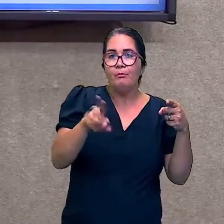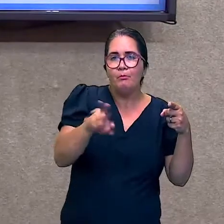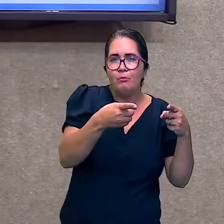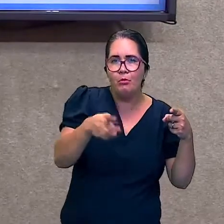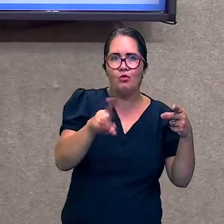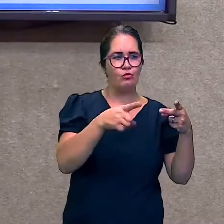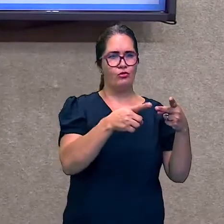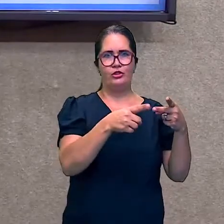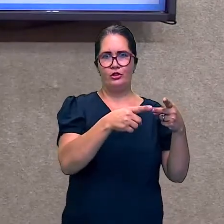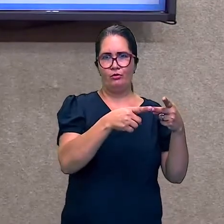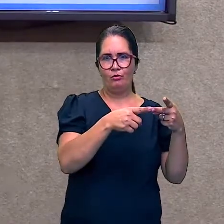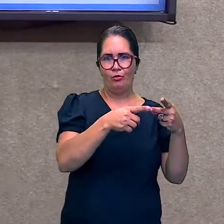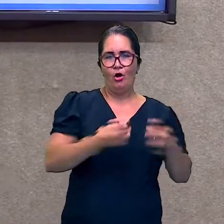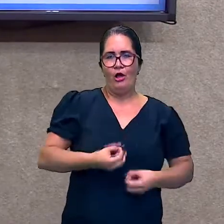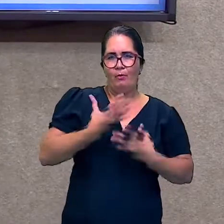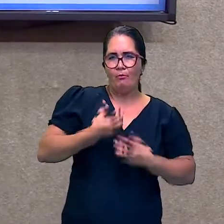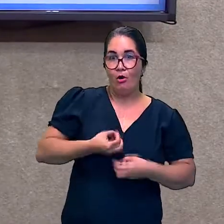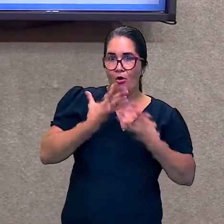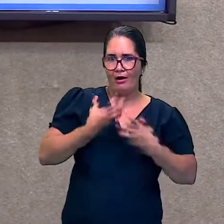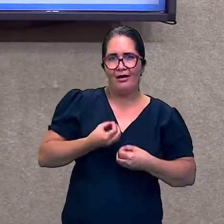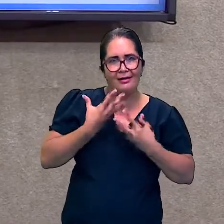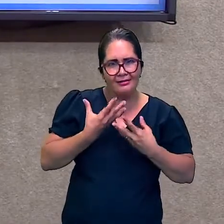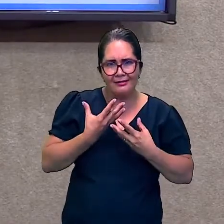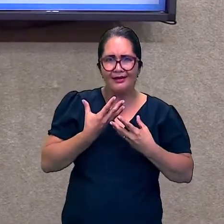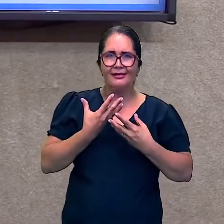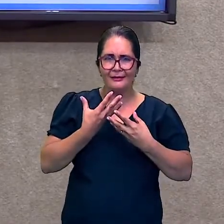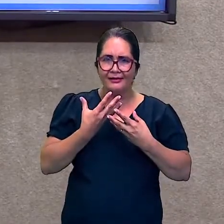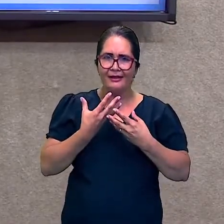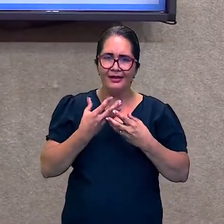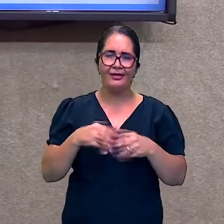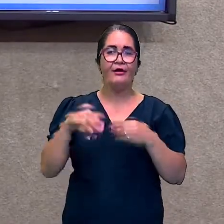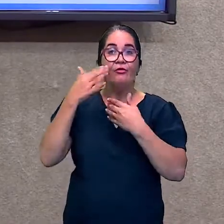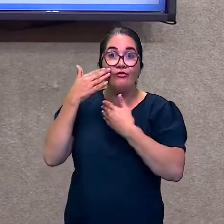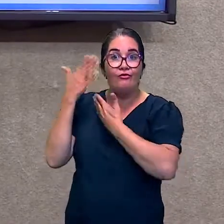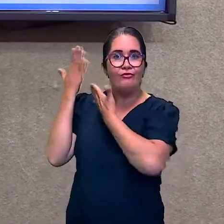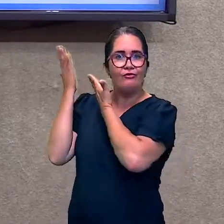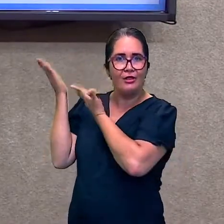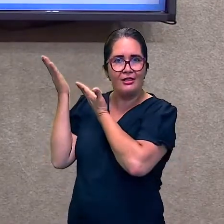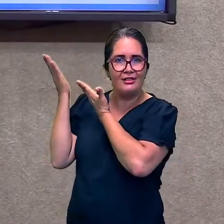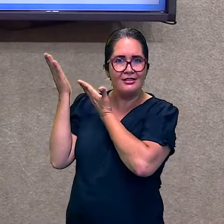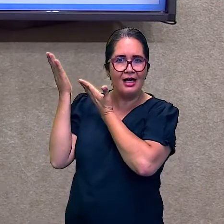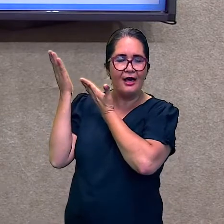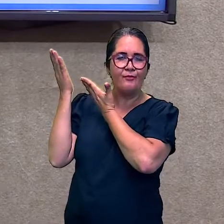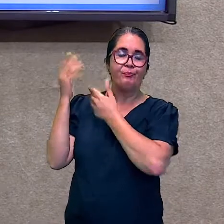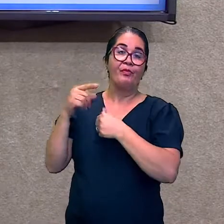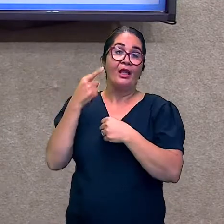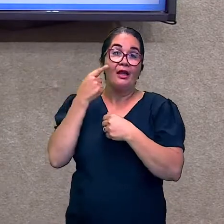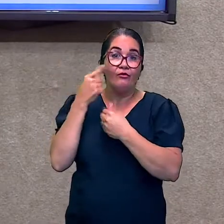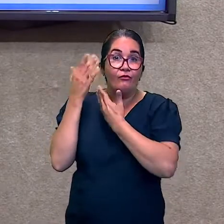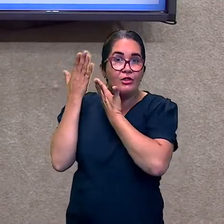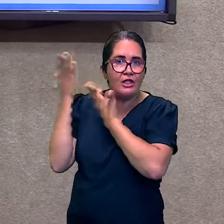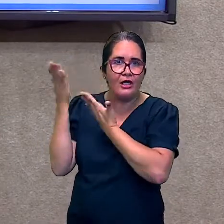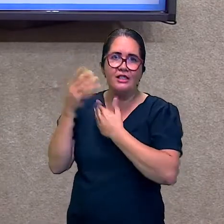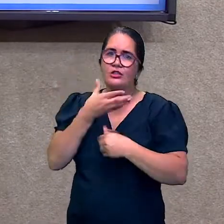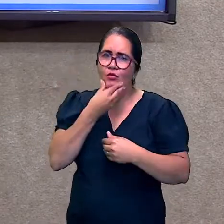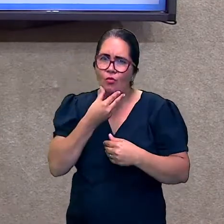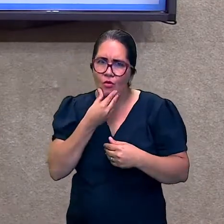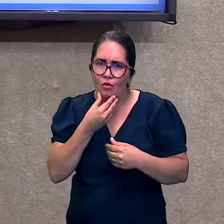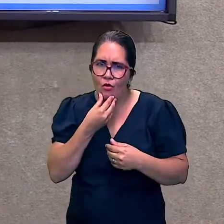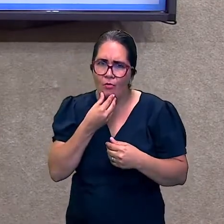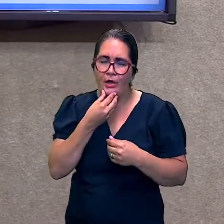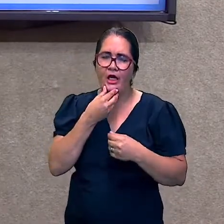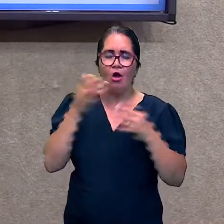Florentina. Do Renascimento. É reconhecido. Como fundador. pensamento. da ciência.